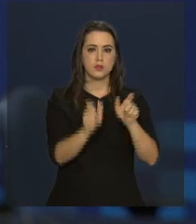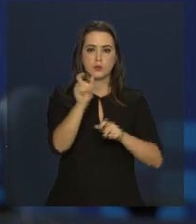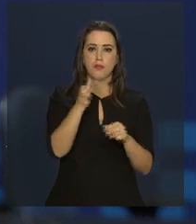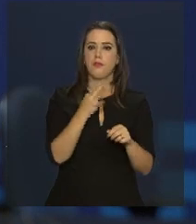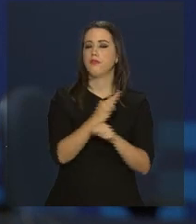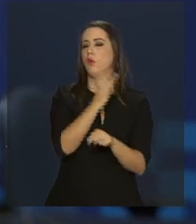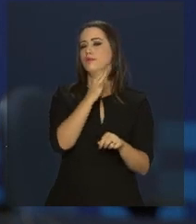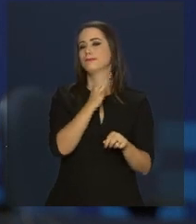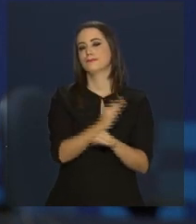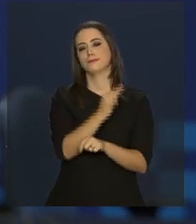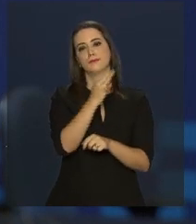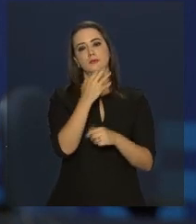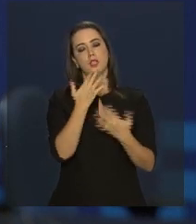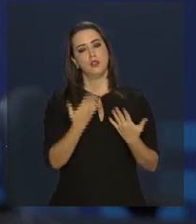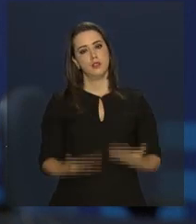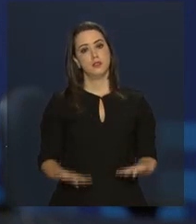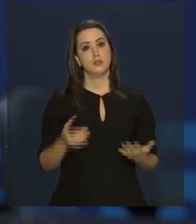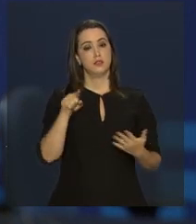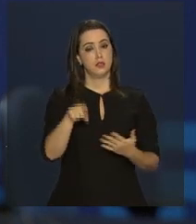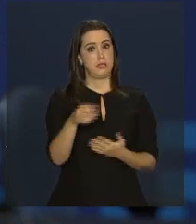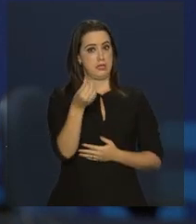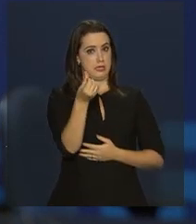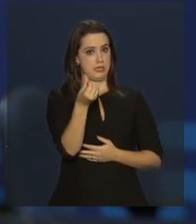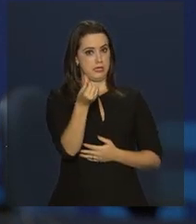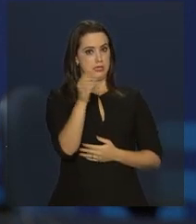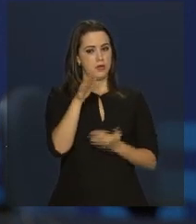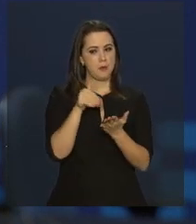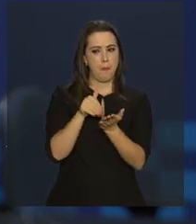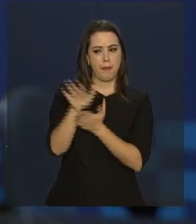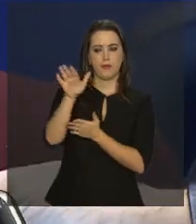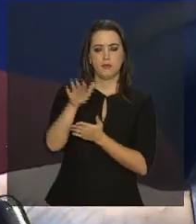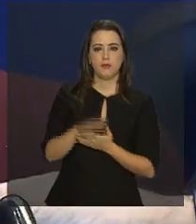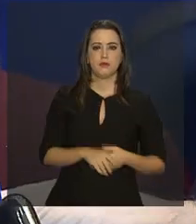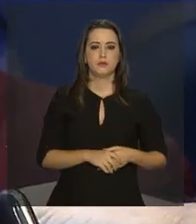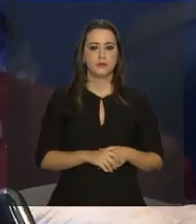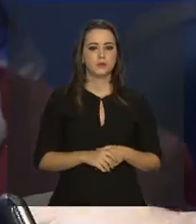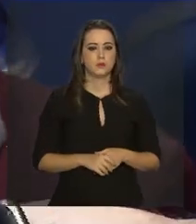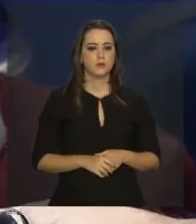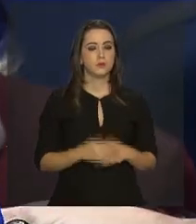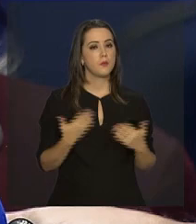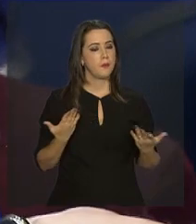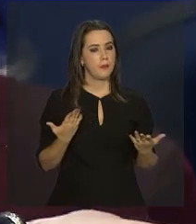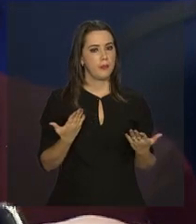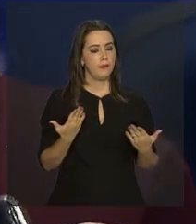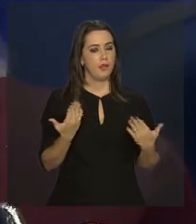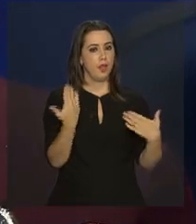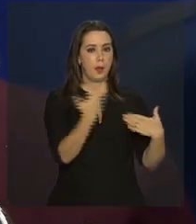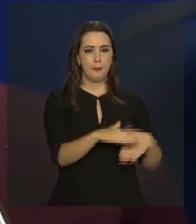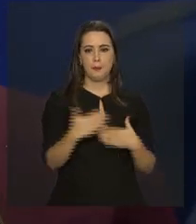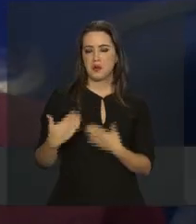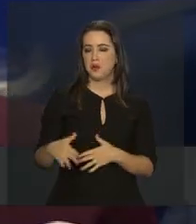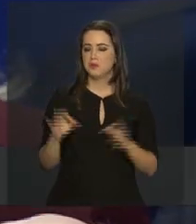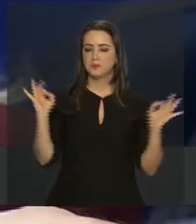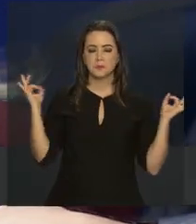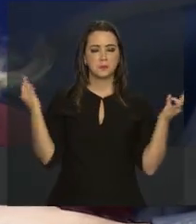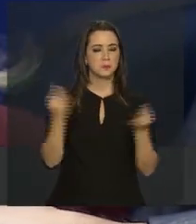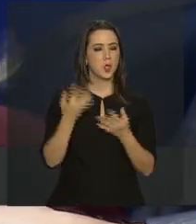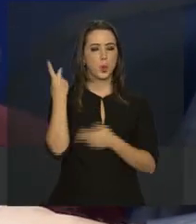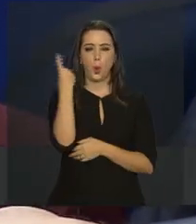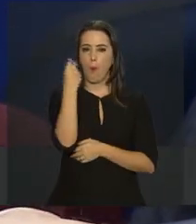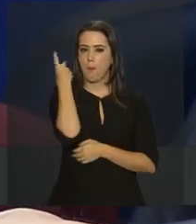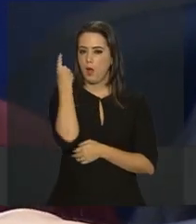faltaram às provas e seis foram eliminados. A aplicação do Enad transcorreu na mais absoluta